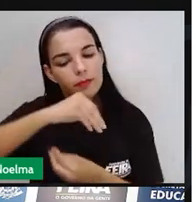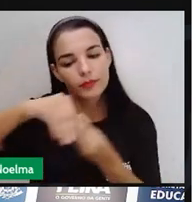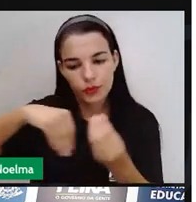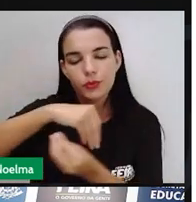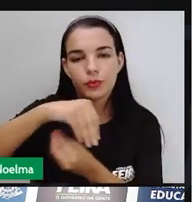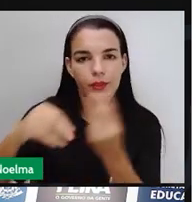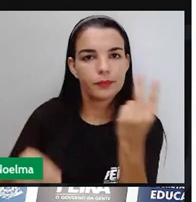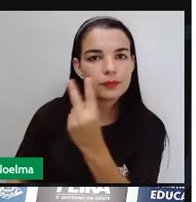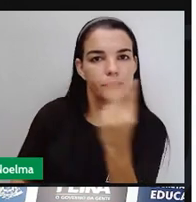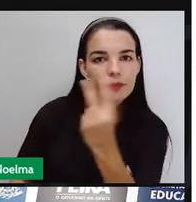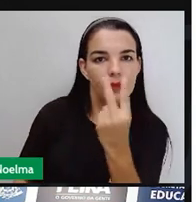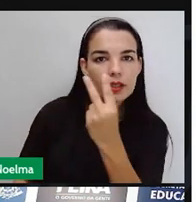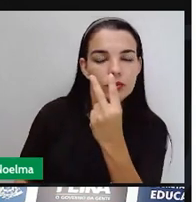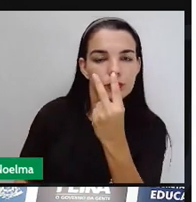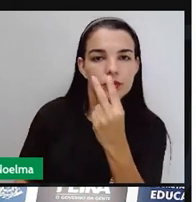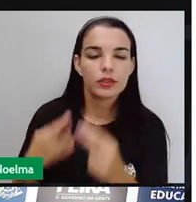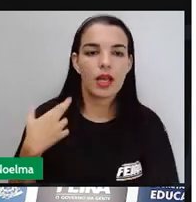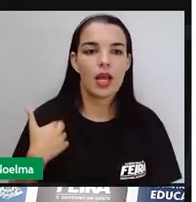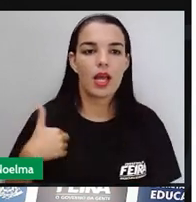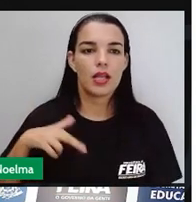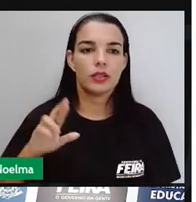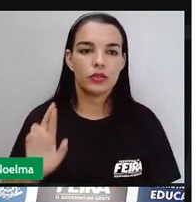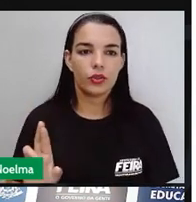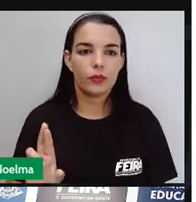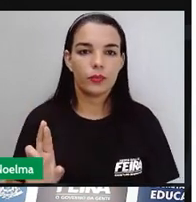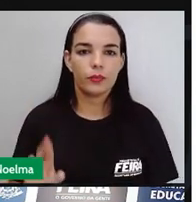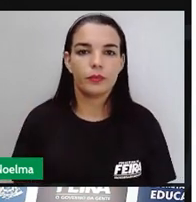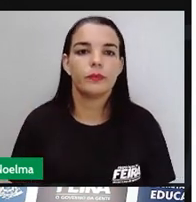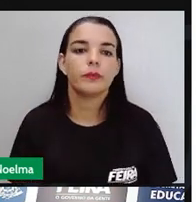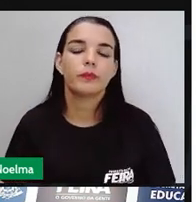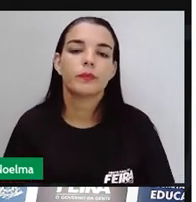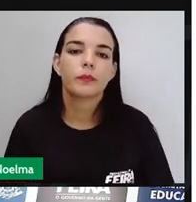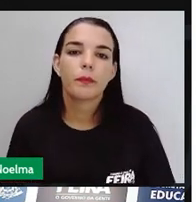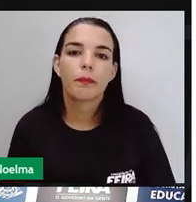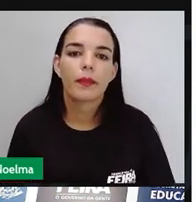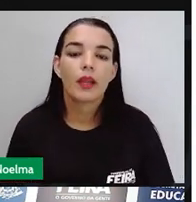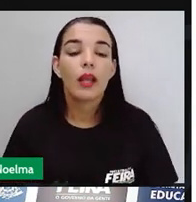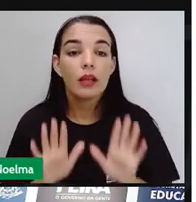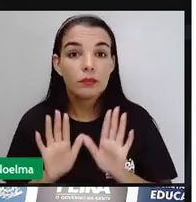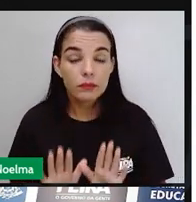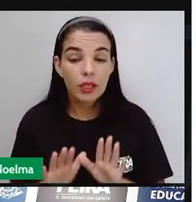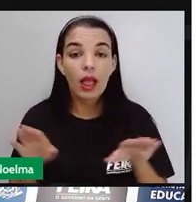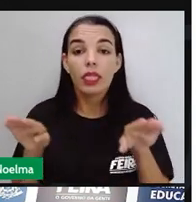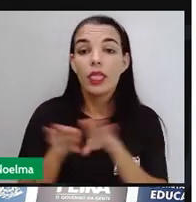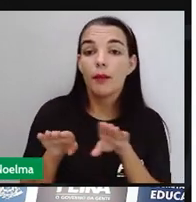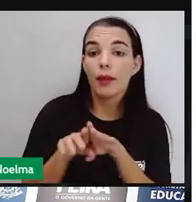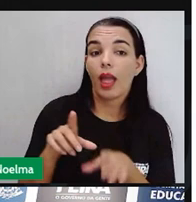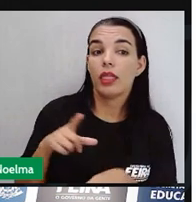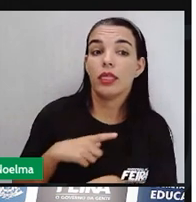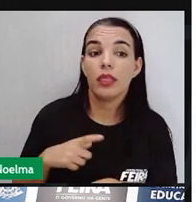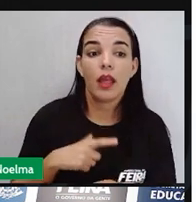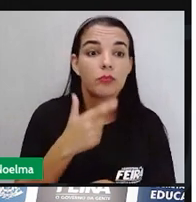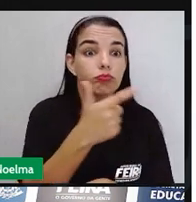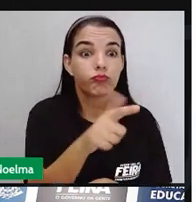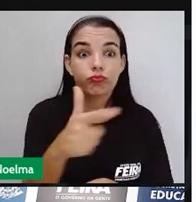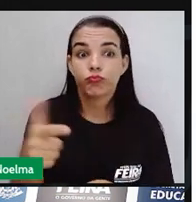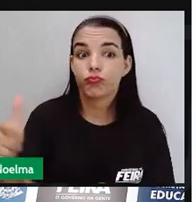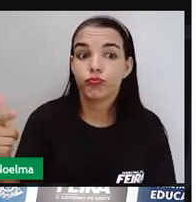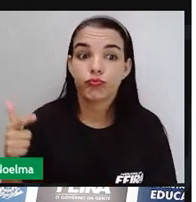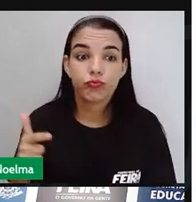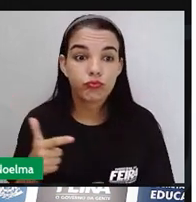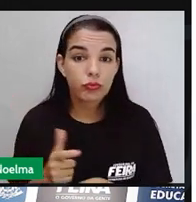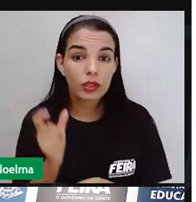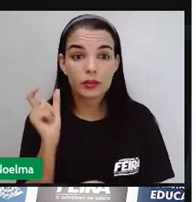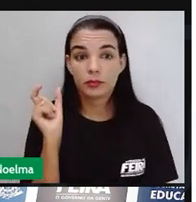mistura aí que foi criada aqui no Brasil. Além disso, nós também, assim como os índios tinham